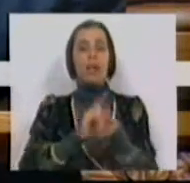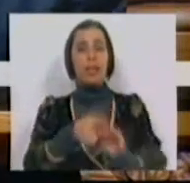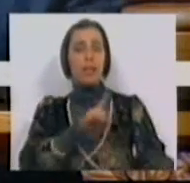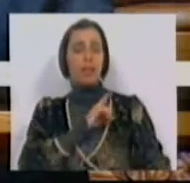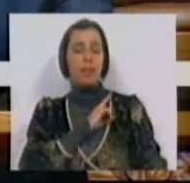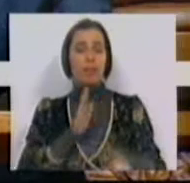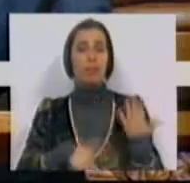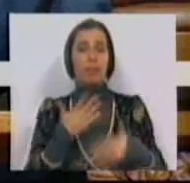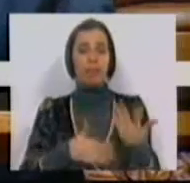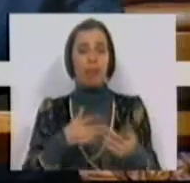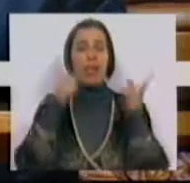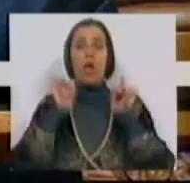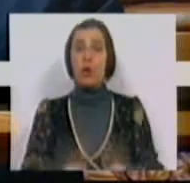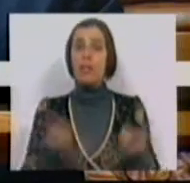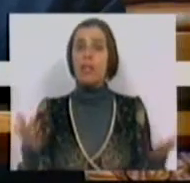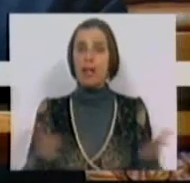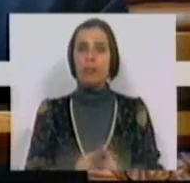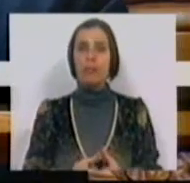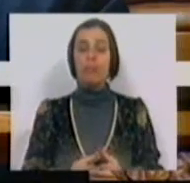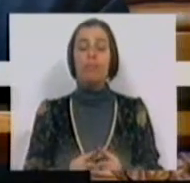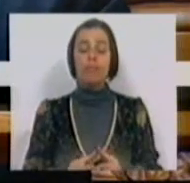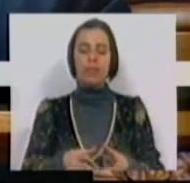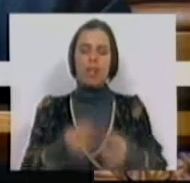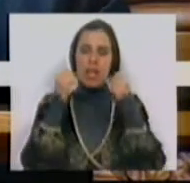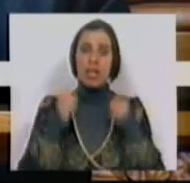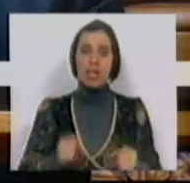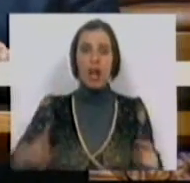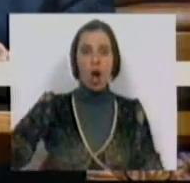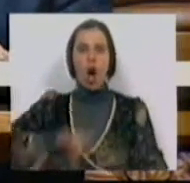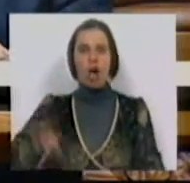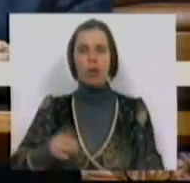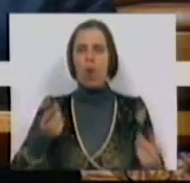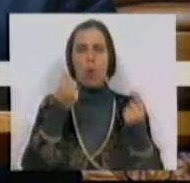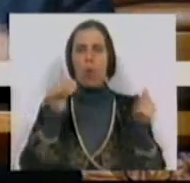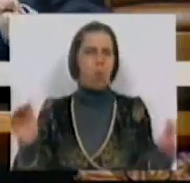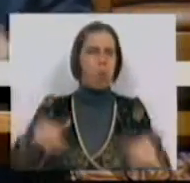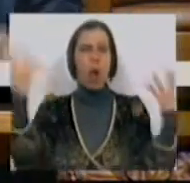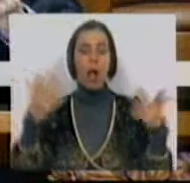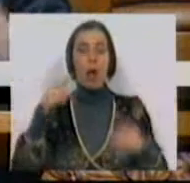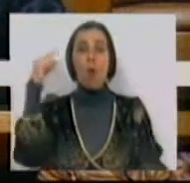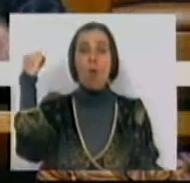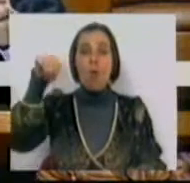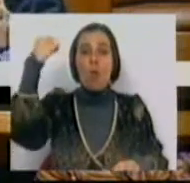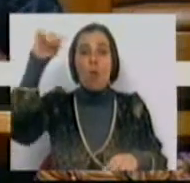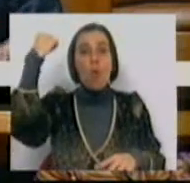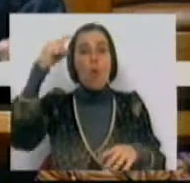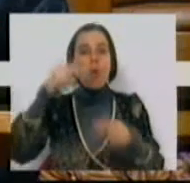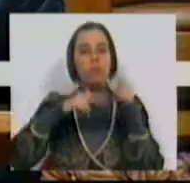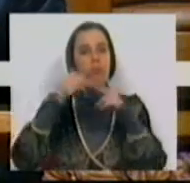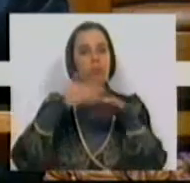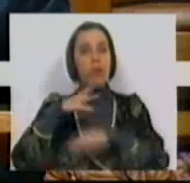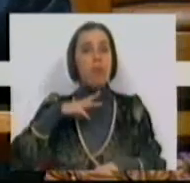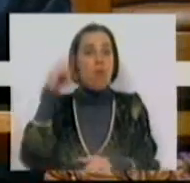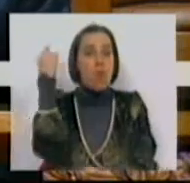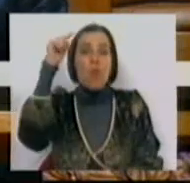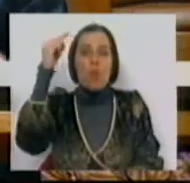que, entretanto, tinha sido iniciado. Insistindo em ver-se livre a qualquer preço dos únicos estaleiros de construção naval